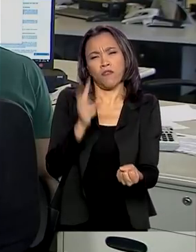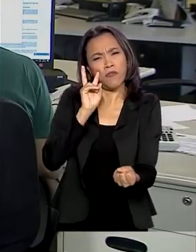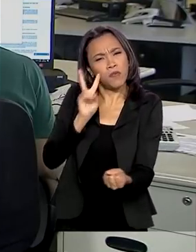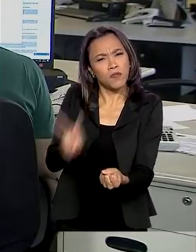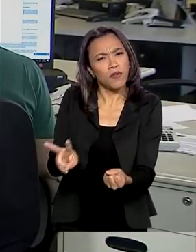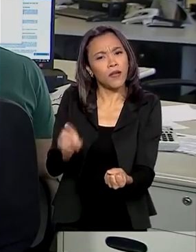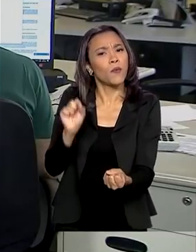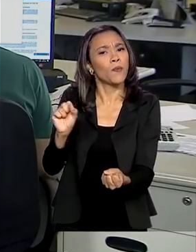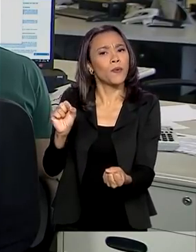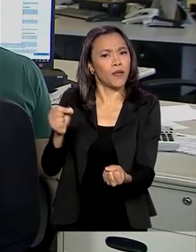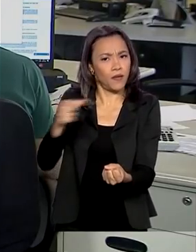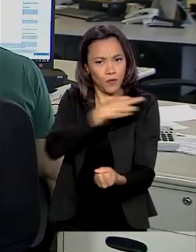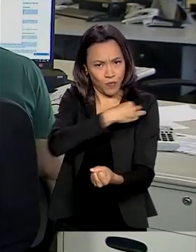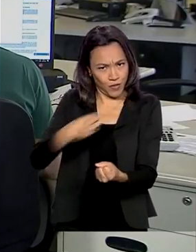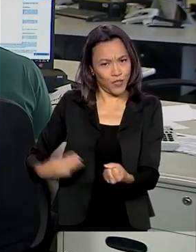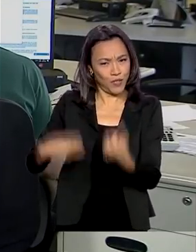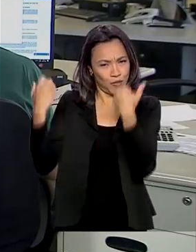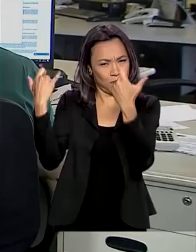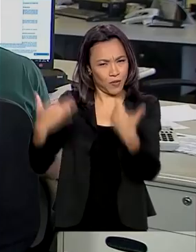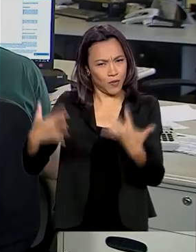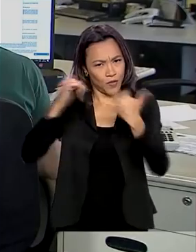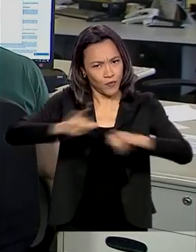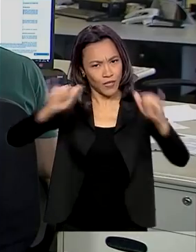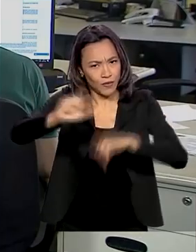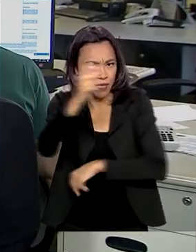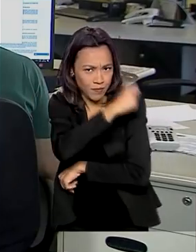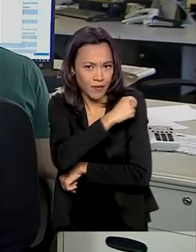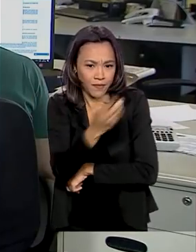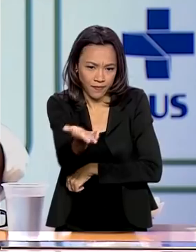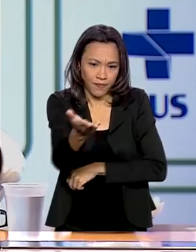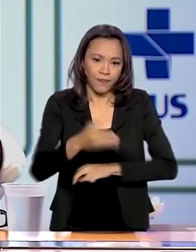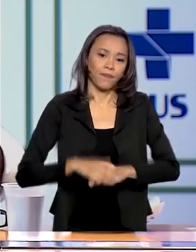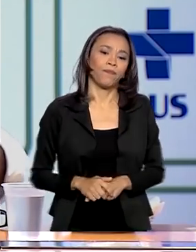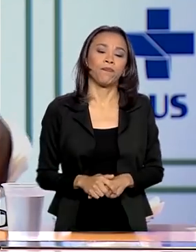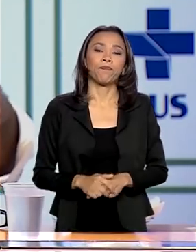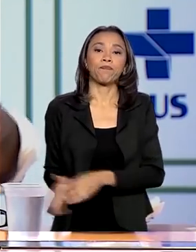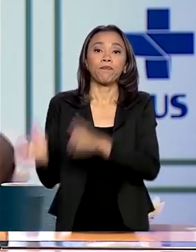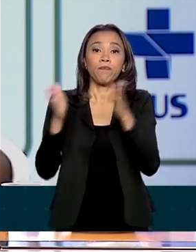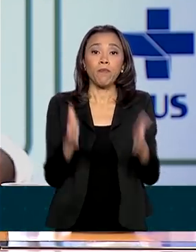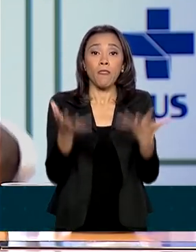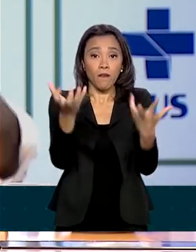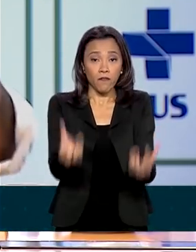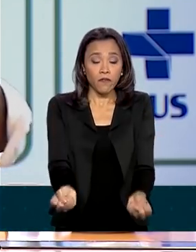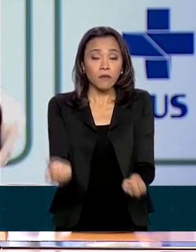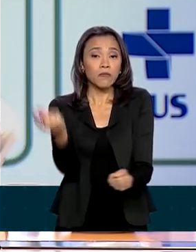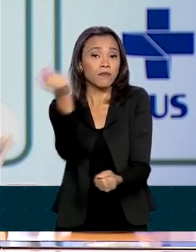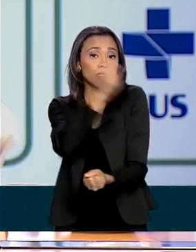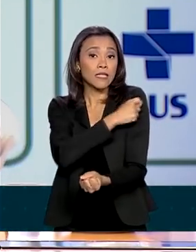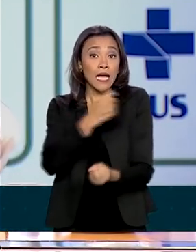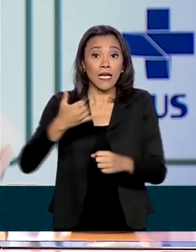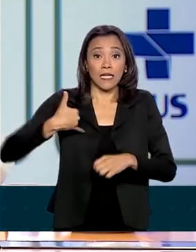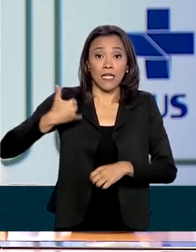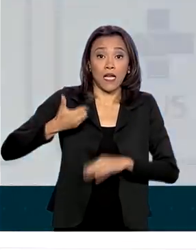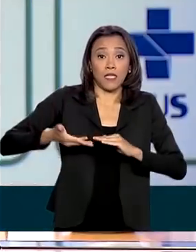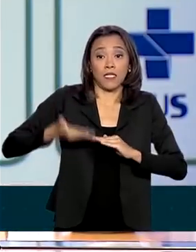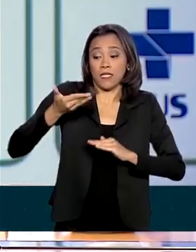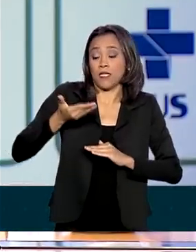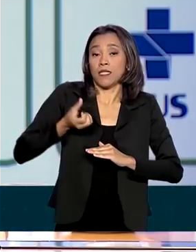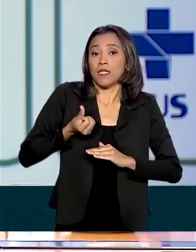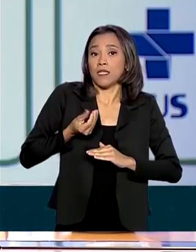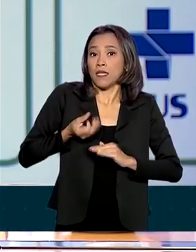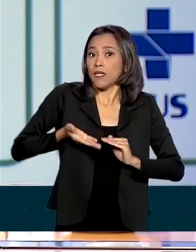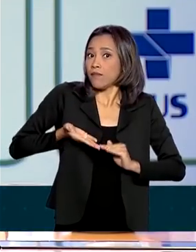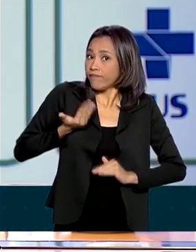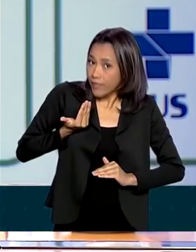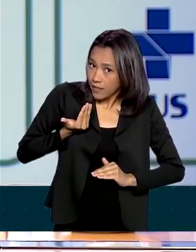Mandetta falou sobre a campanha de vacinação. Nós vamos vacinar 60 anos acima idosos, porque